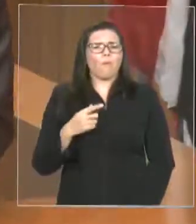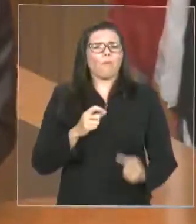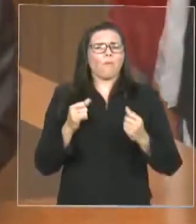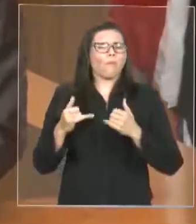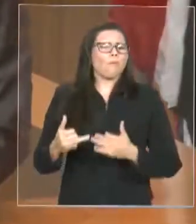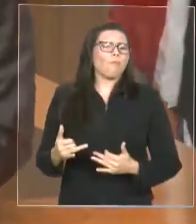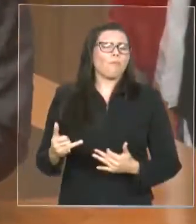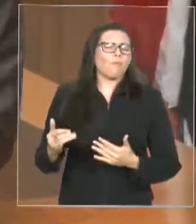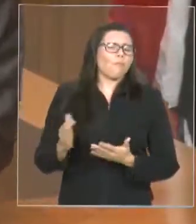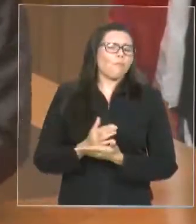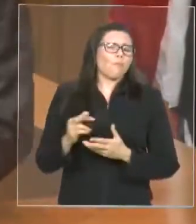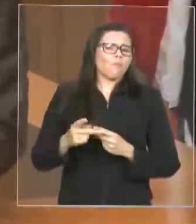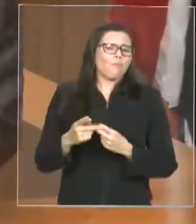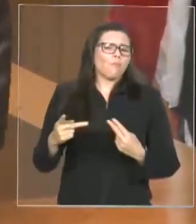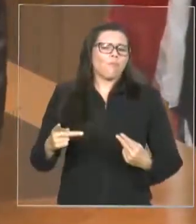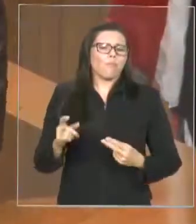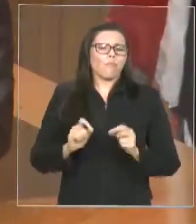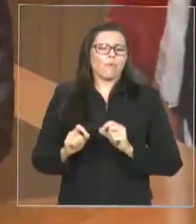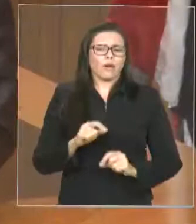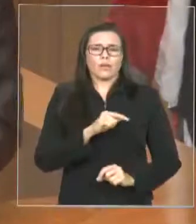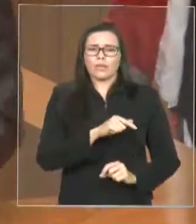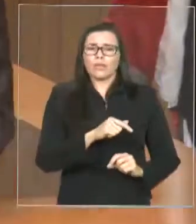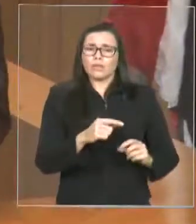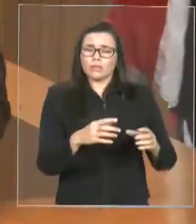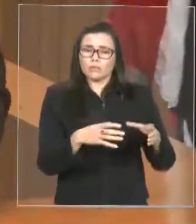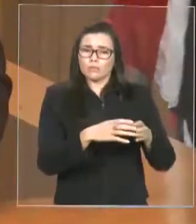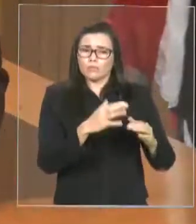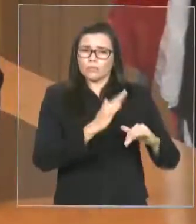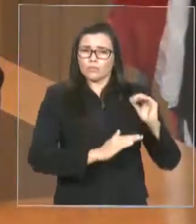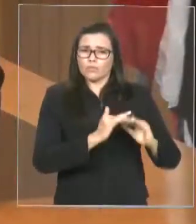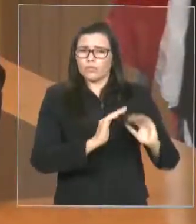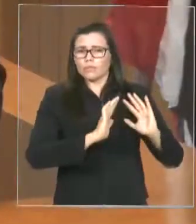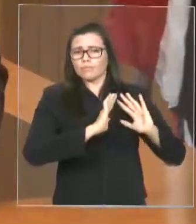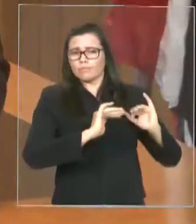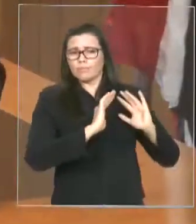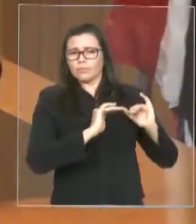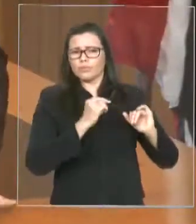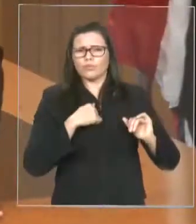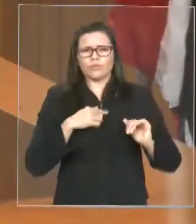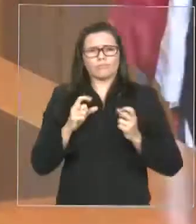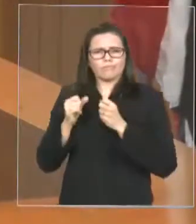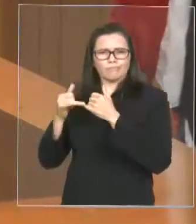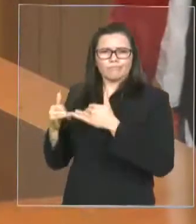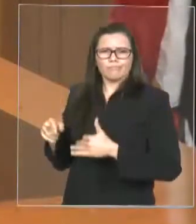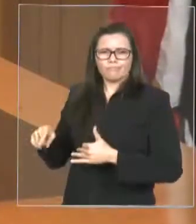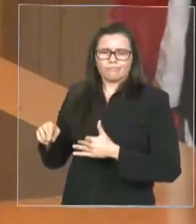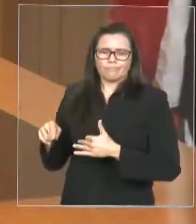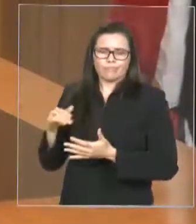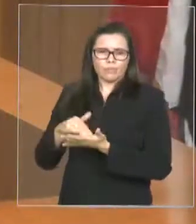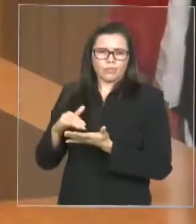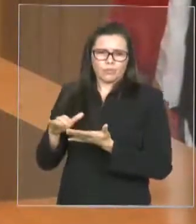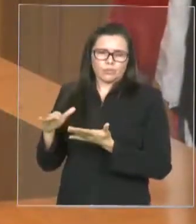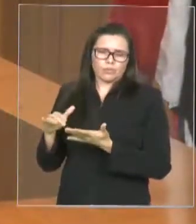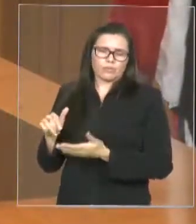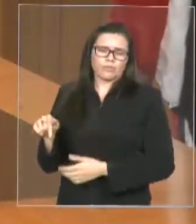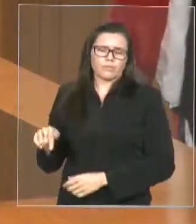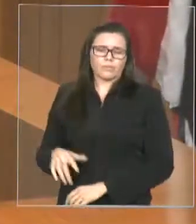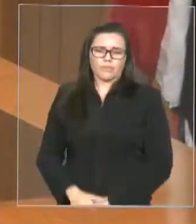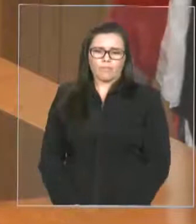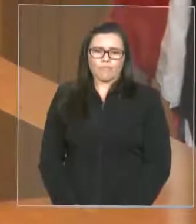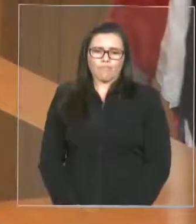algumas situações de reivindicação desta categoria. Uma delas é a questão da